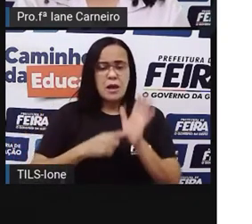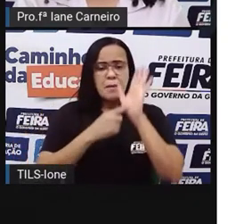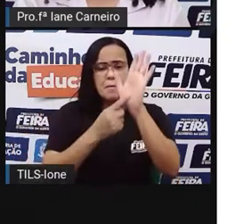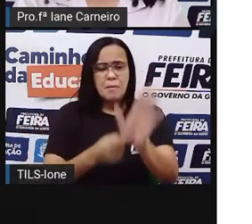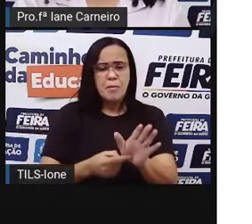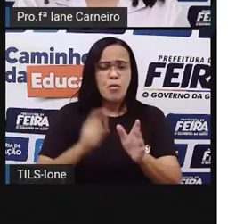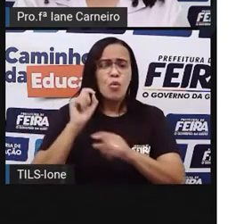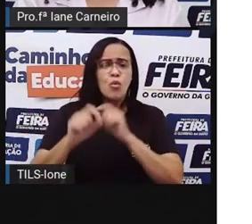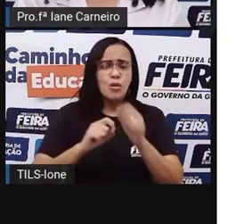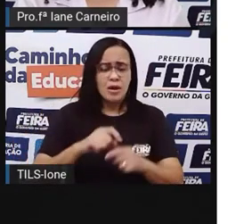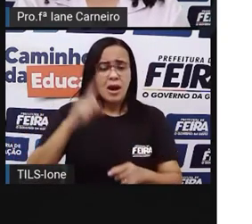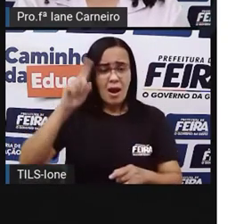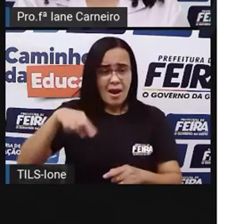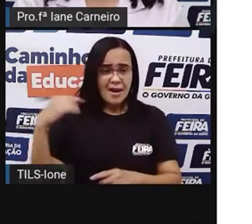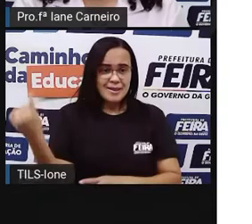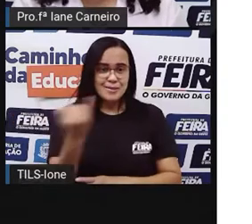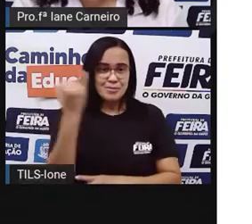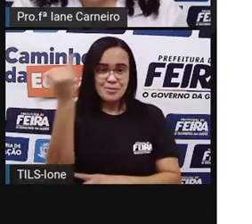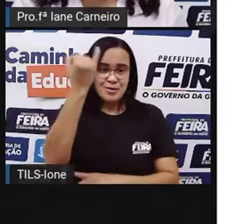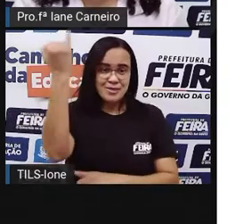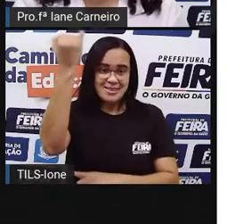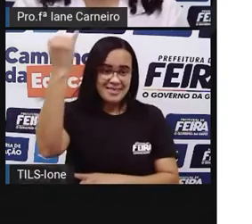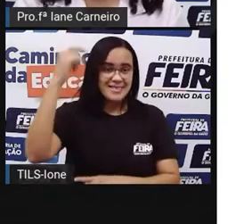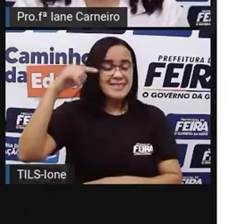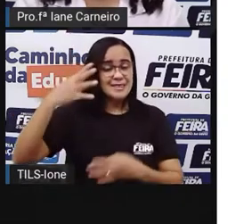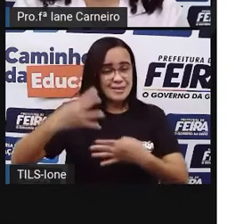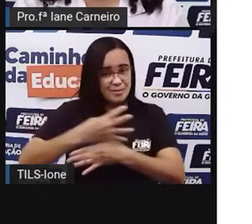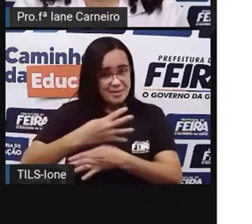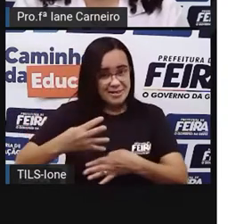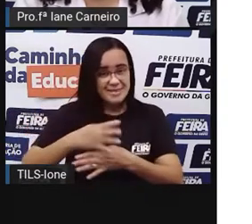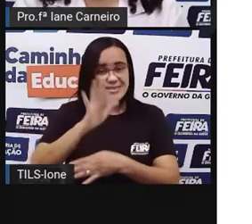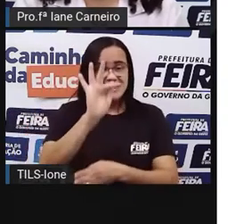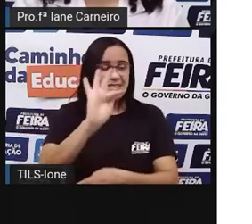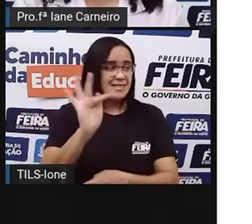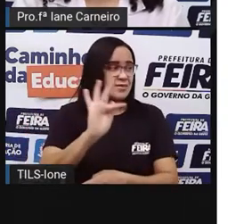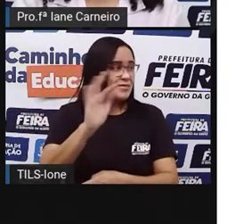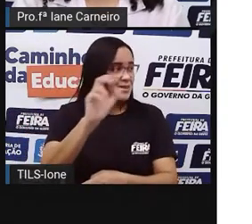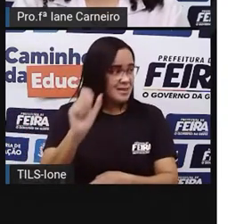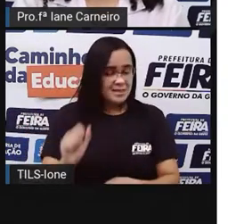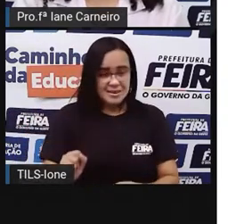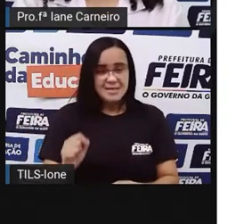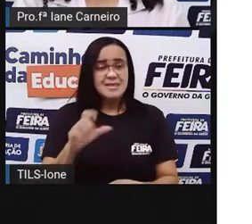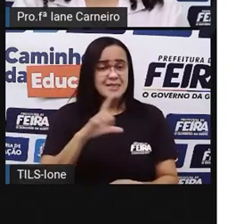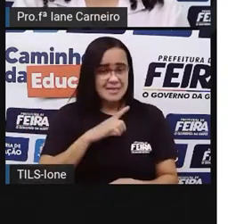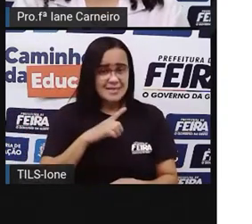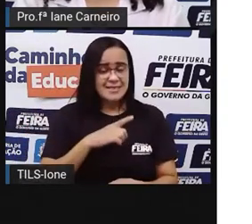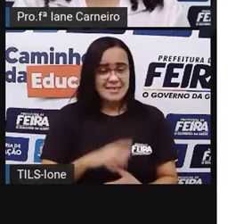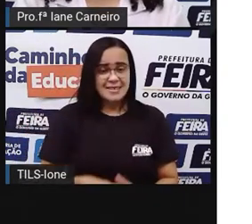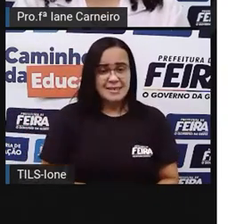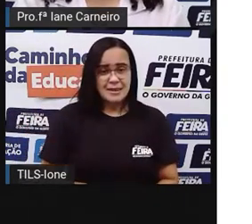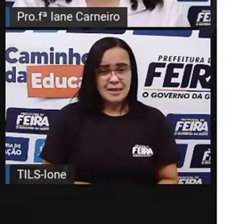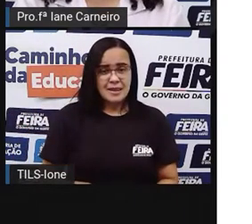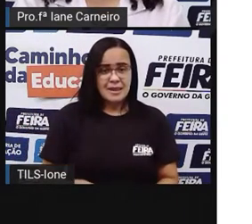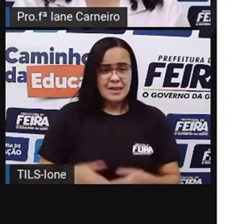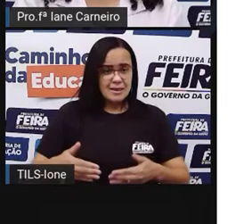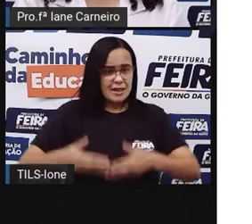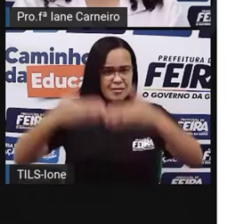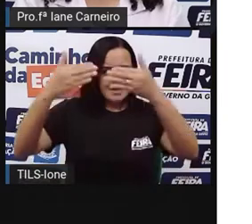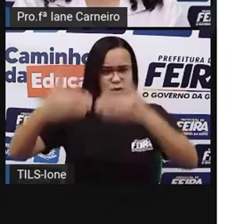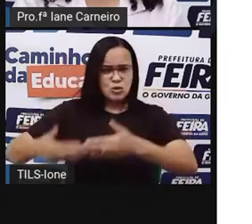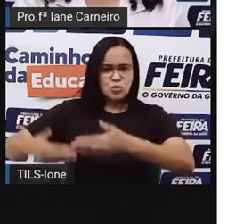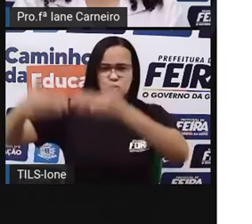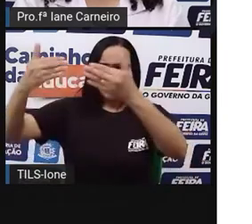Olha só o desenho. Aqui, esse rapaz aí está dizendo que é filho de Alagoinhas. Olha aqui, a parede da escola toda é